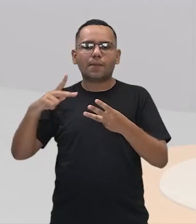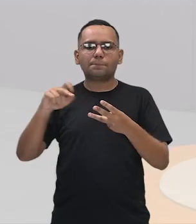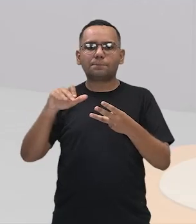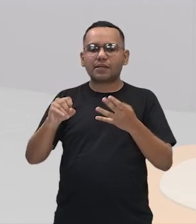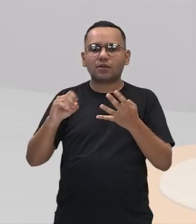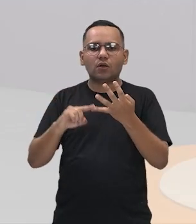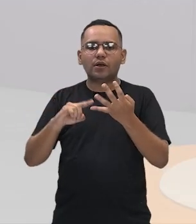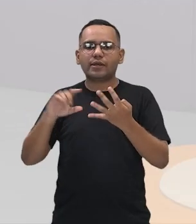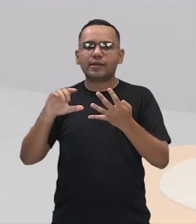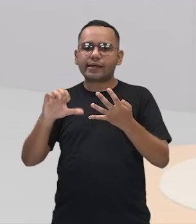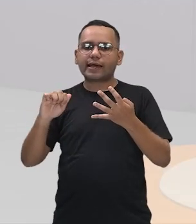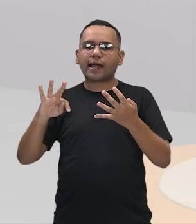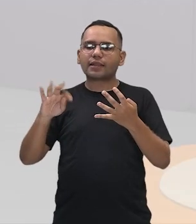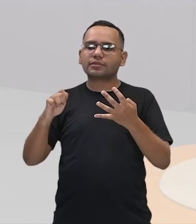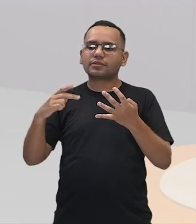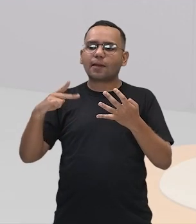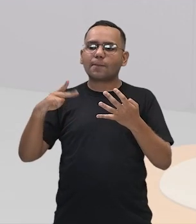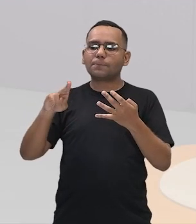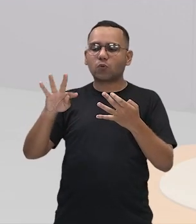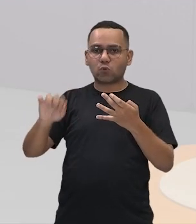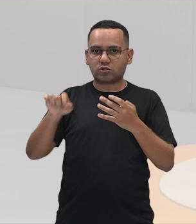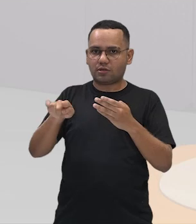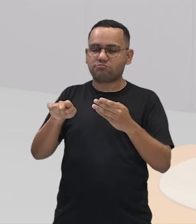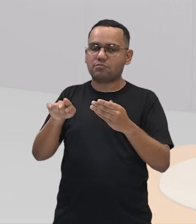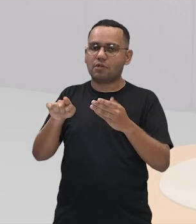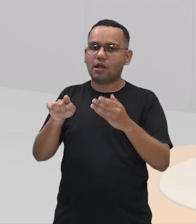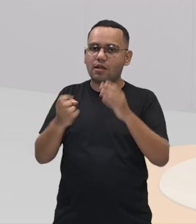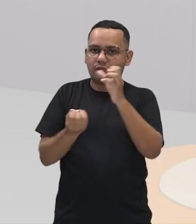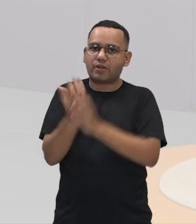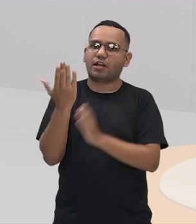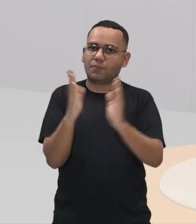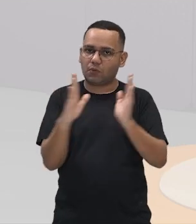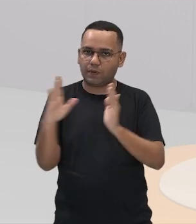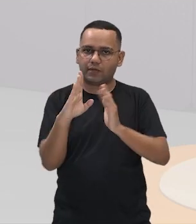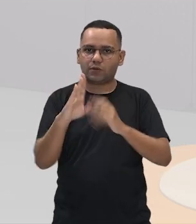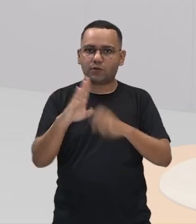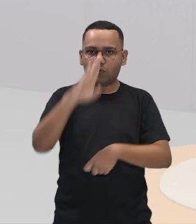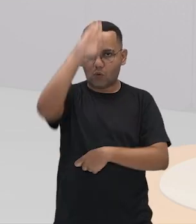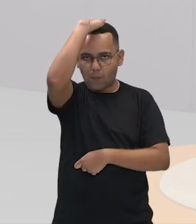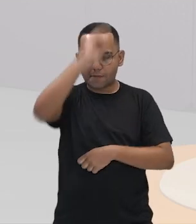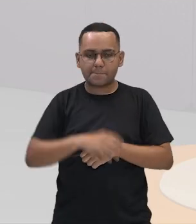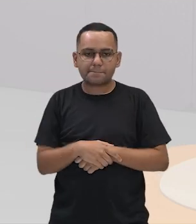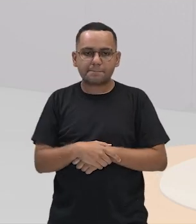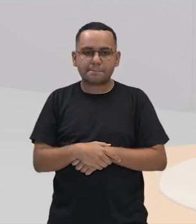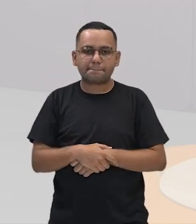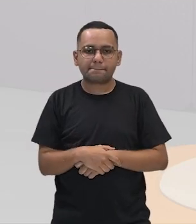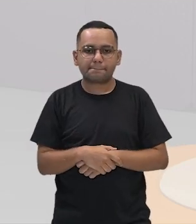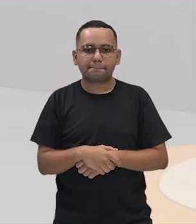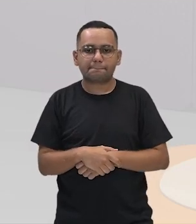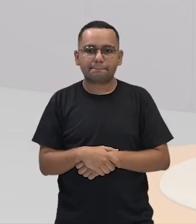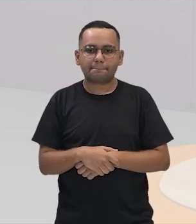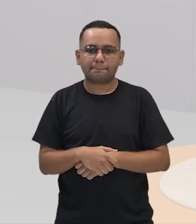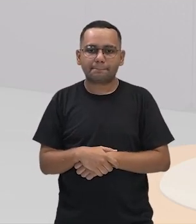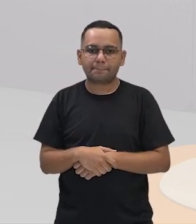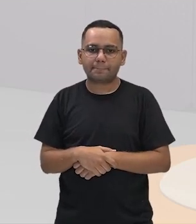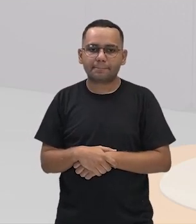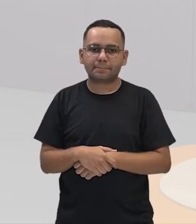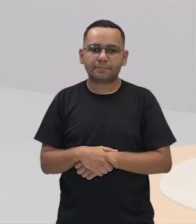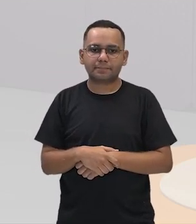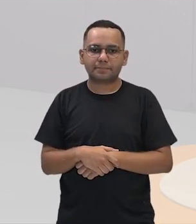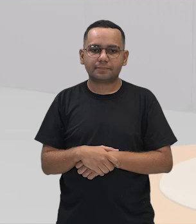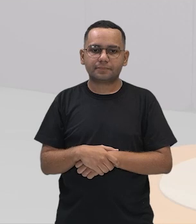nossas imagens, esses instrumentos, instrumentos de guerra que foram usados aí. O covo, do latim covos,